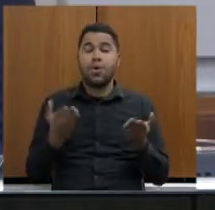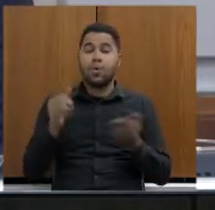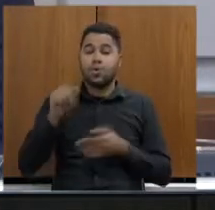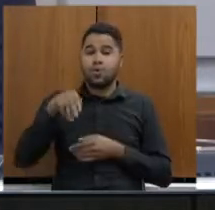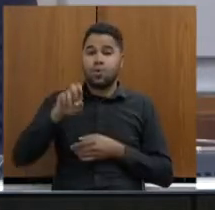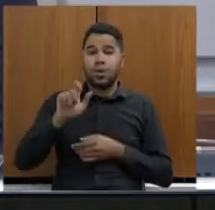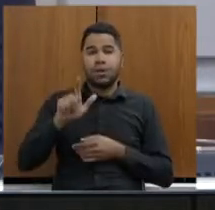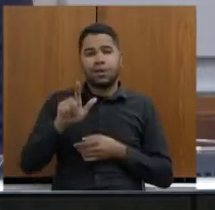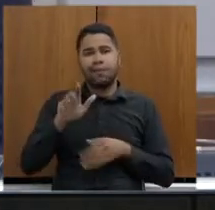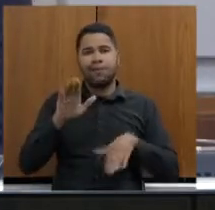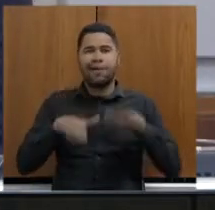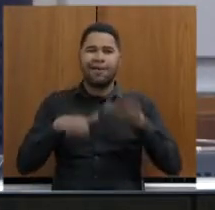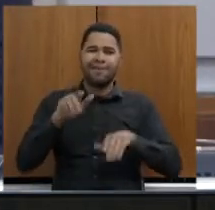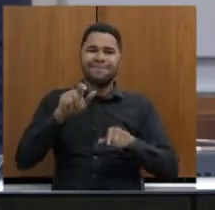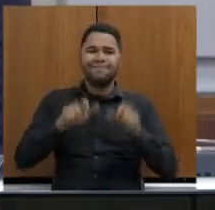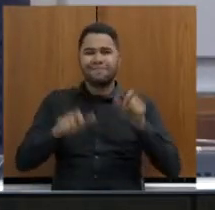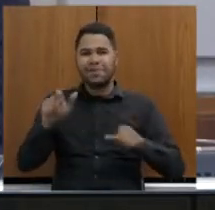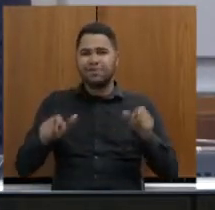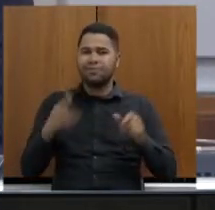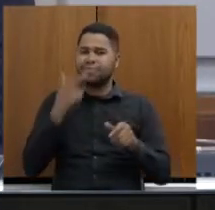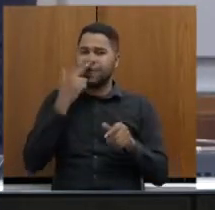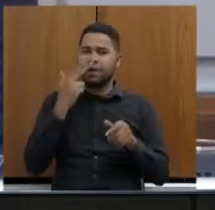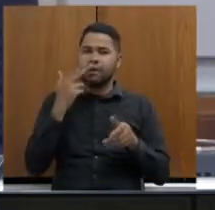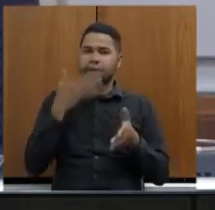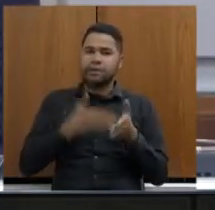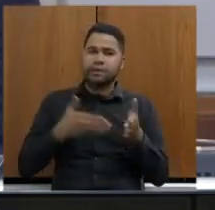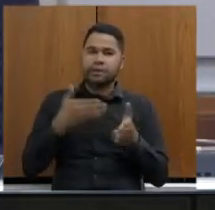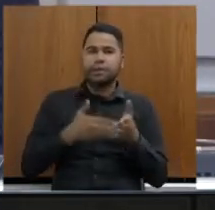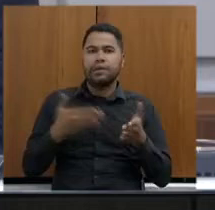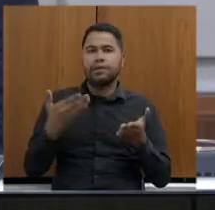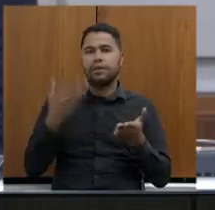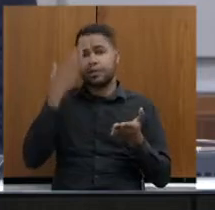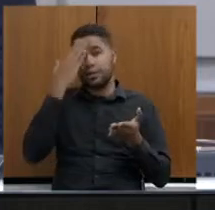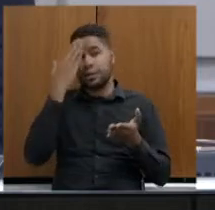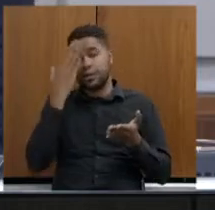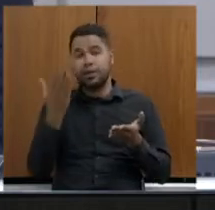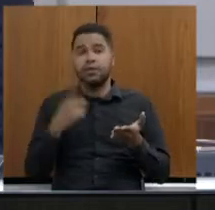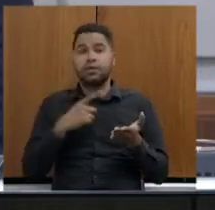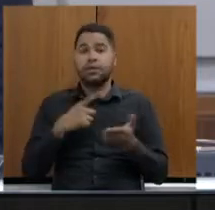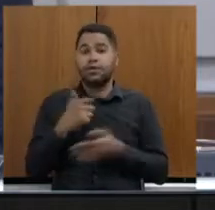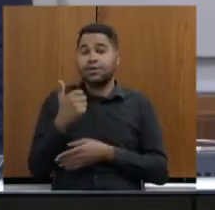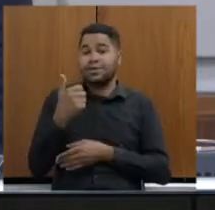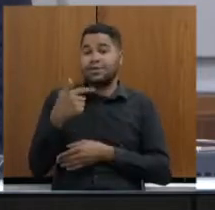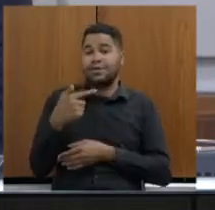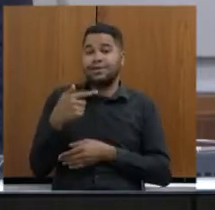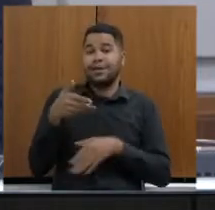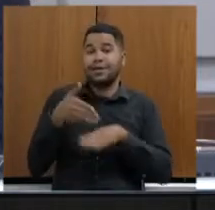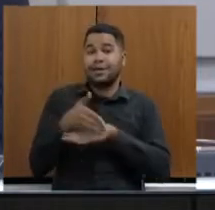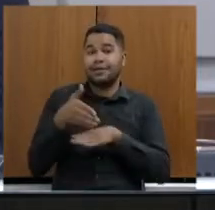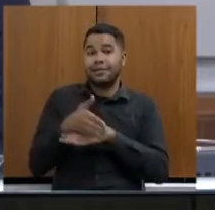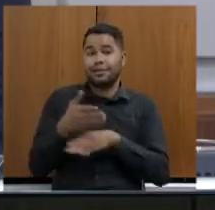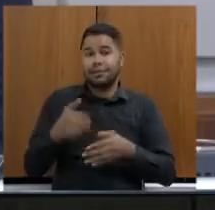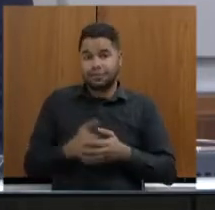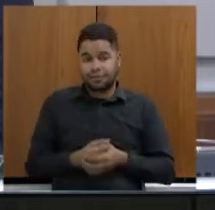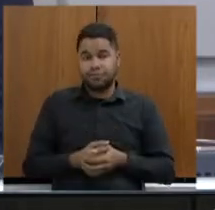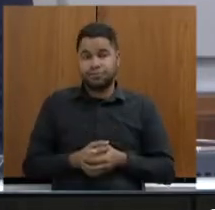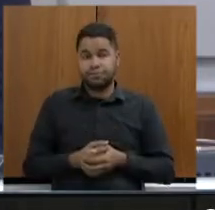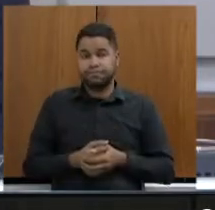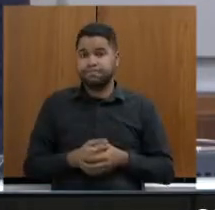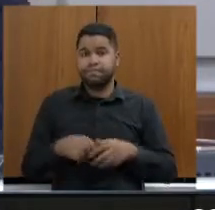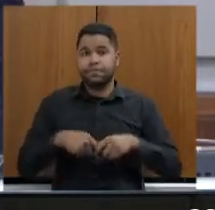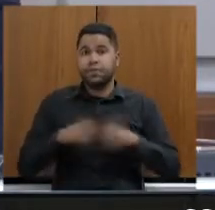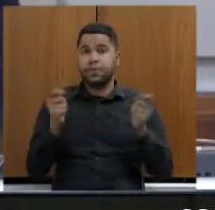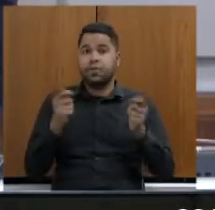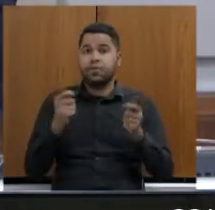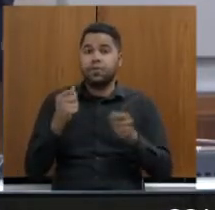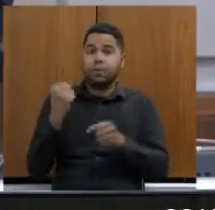isso às vezes as pessoas têm dificuldade de entender, ele tem poucos acessos, ele vai ter só 17 acessos. Então, vai ser impossível